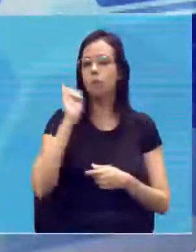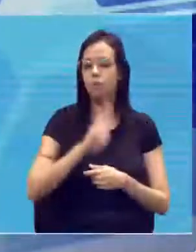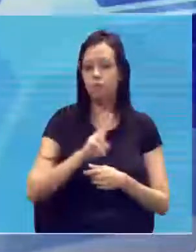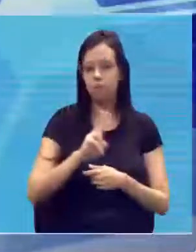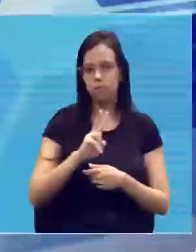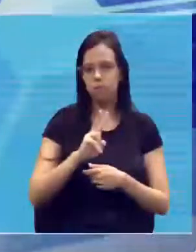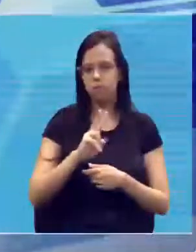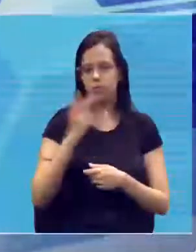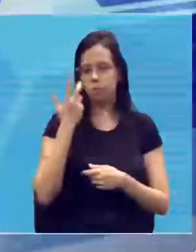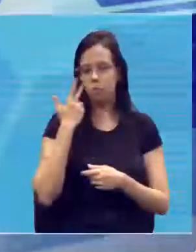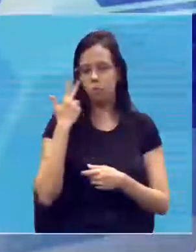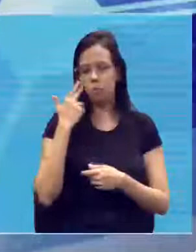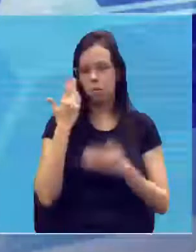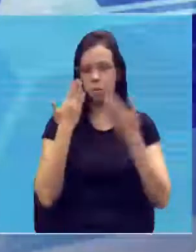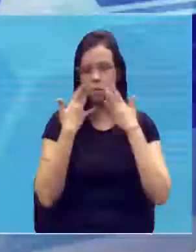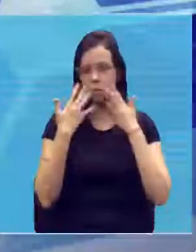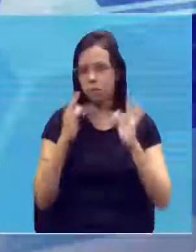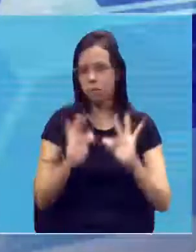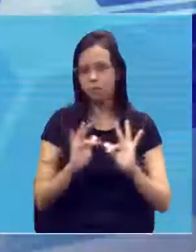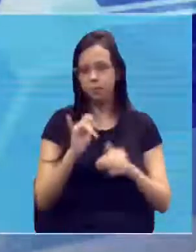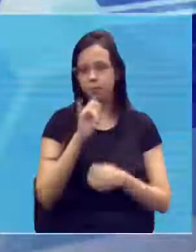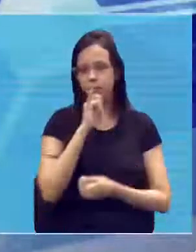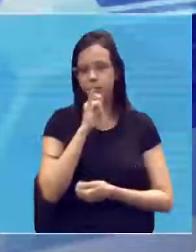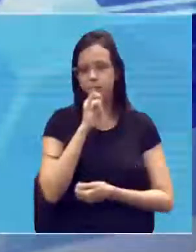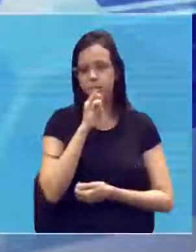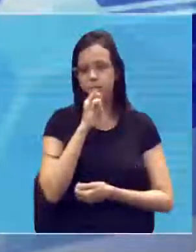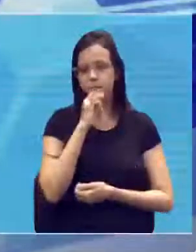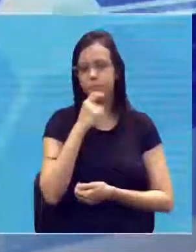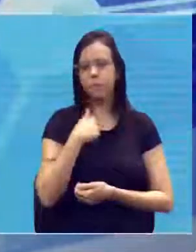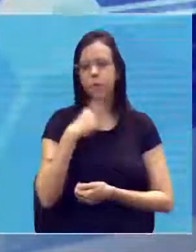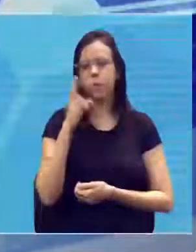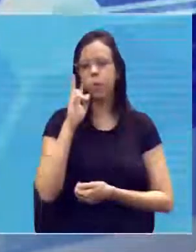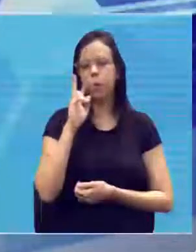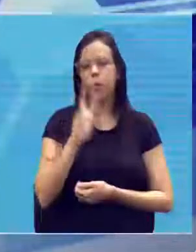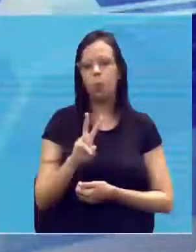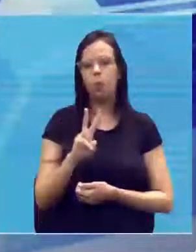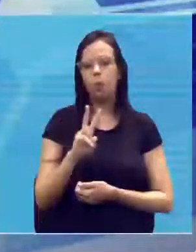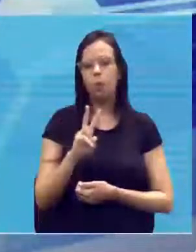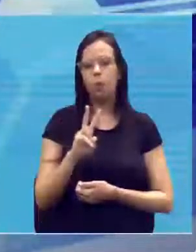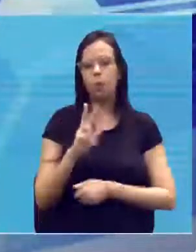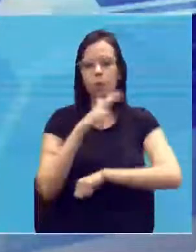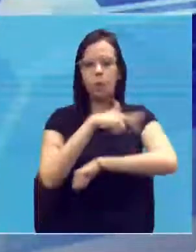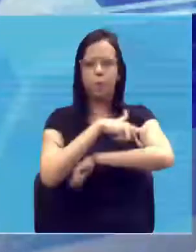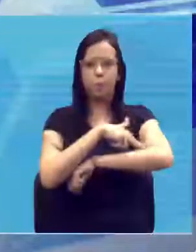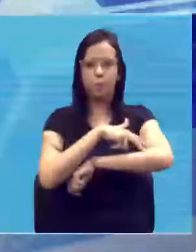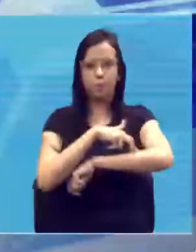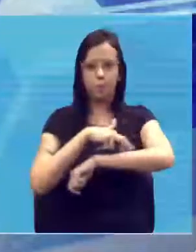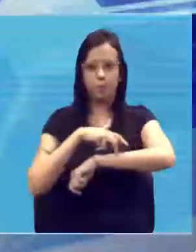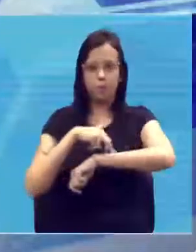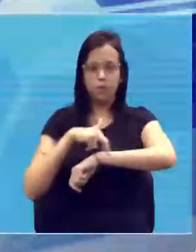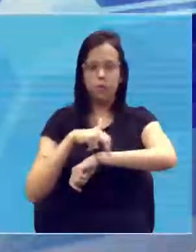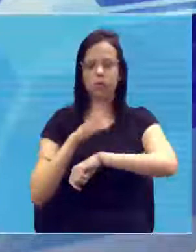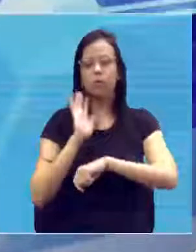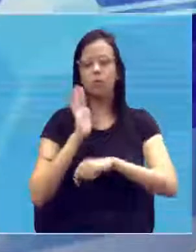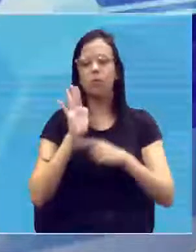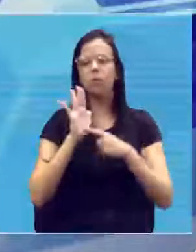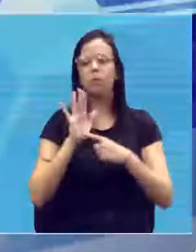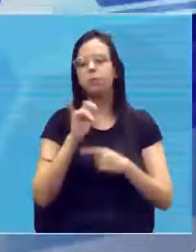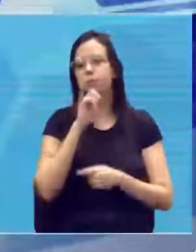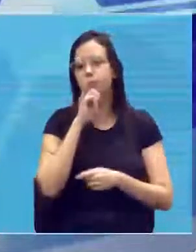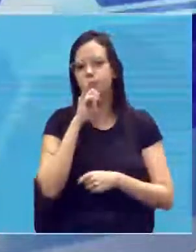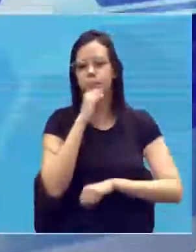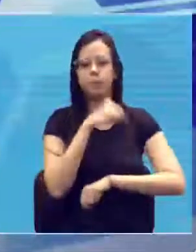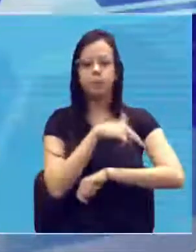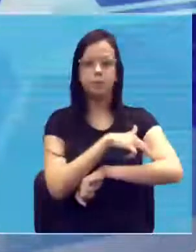enxergar. Por exemplo, eu olho para o Michael Jackson, já até trouxe esse exemplo nessa aula. O